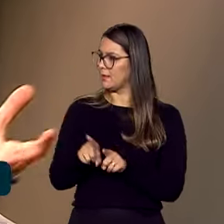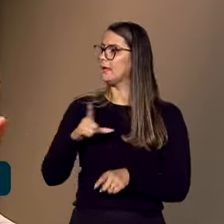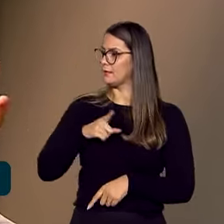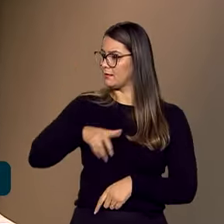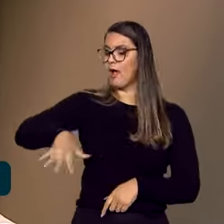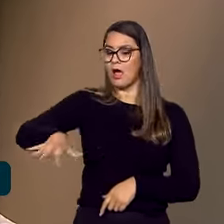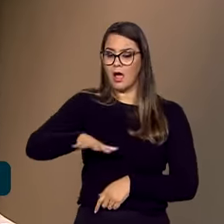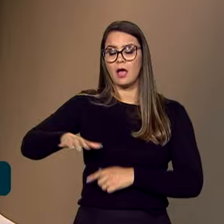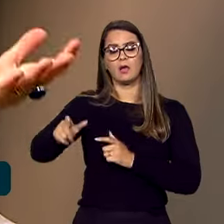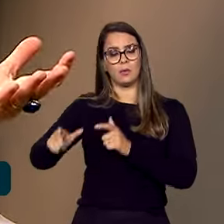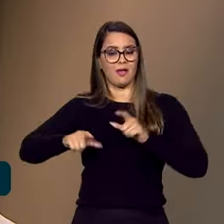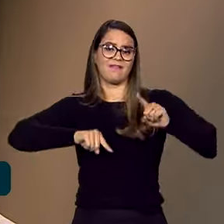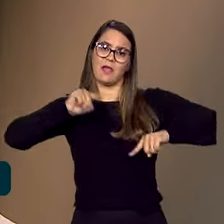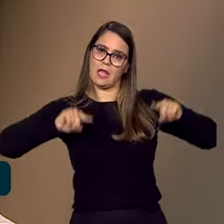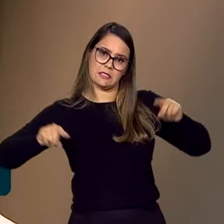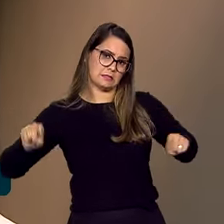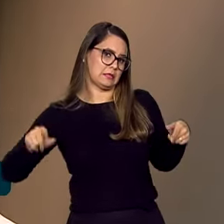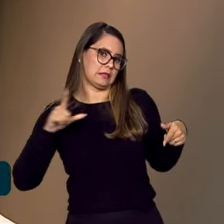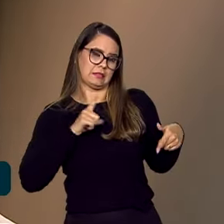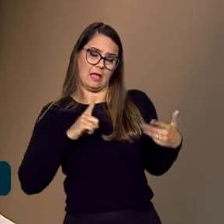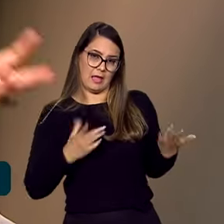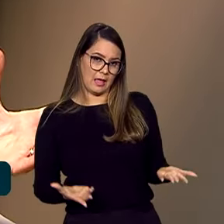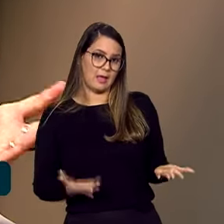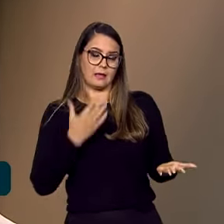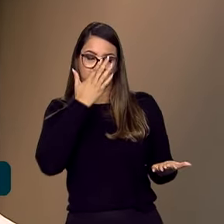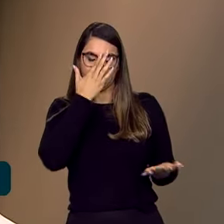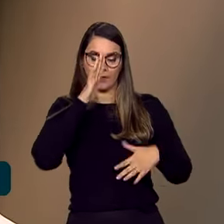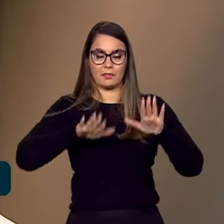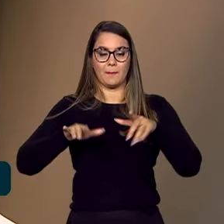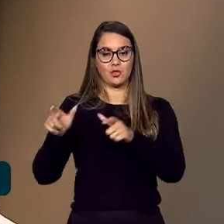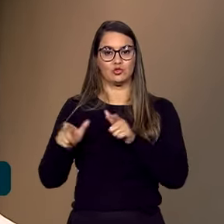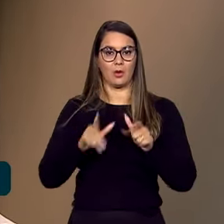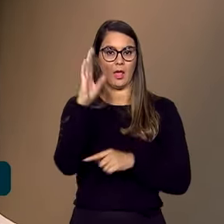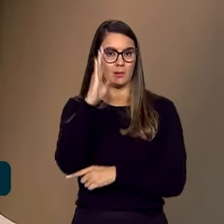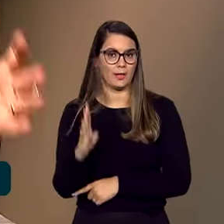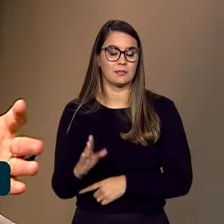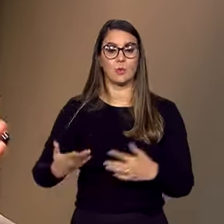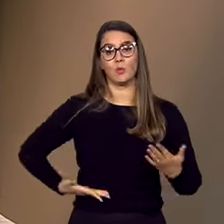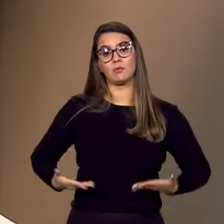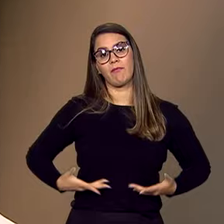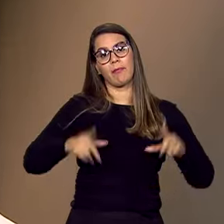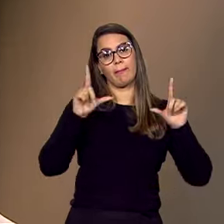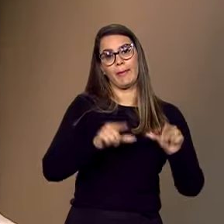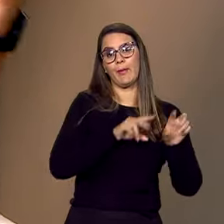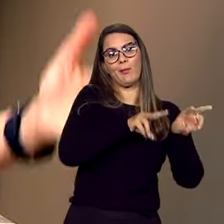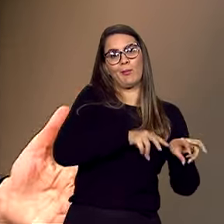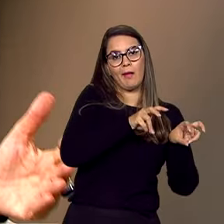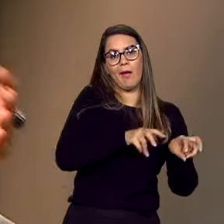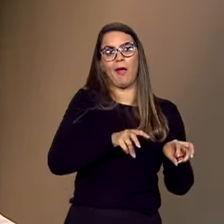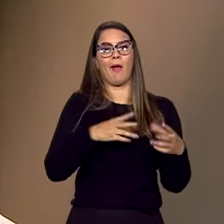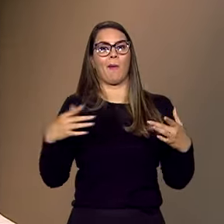cobertura desses serviços varia muito, segundo as diversas regiões do país. Os serviços chegam menos nas zonas rurais, nas